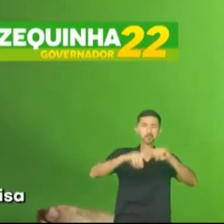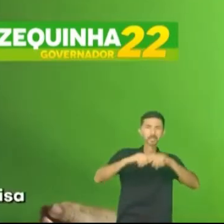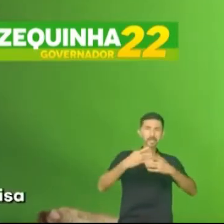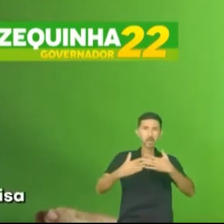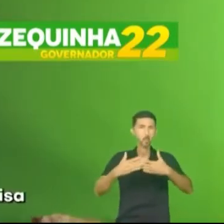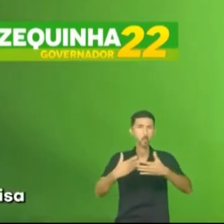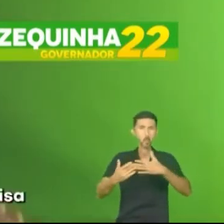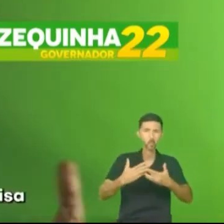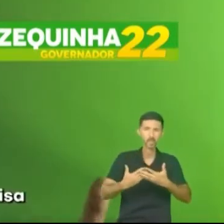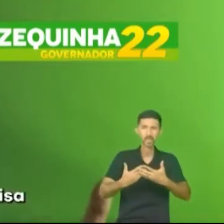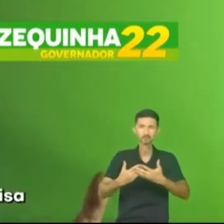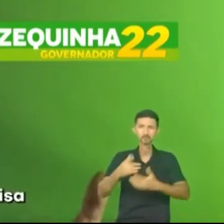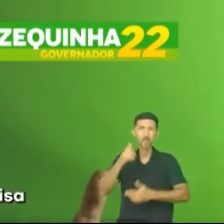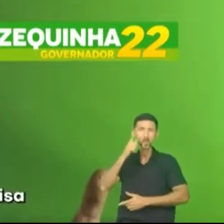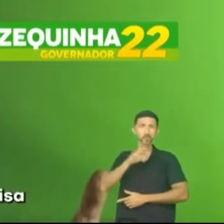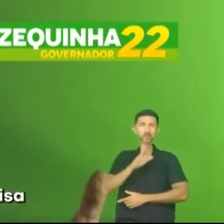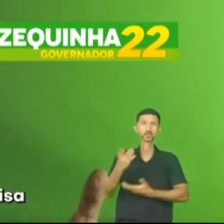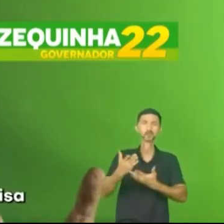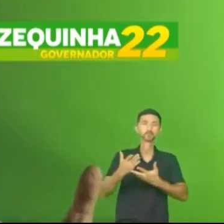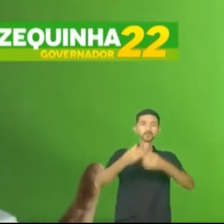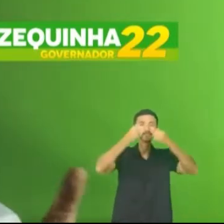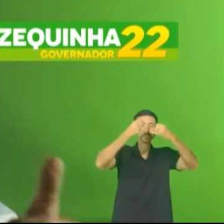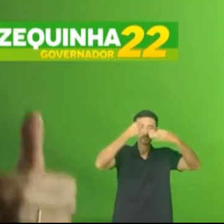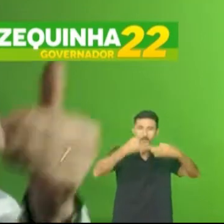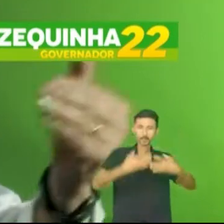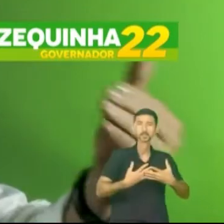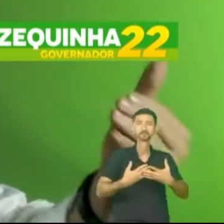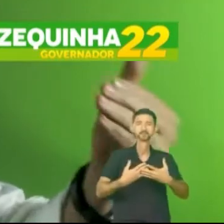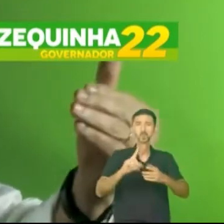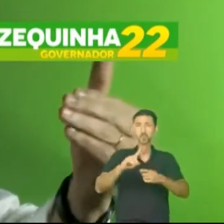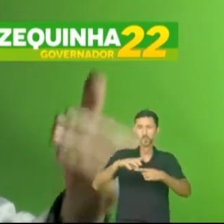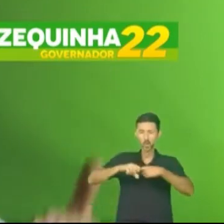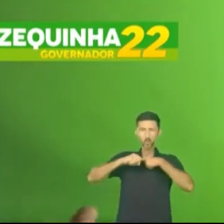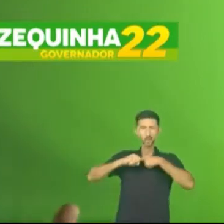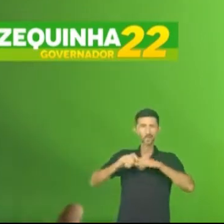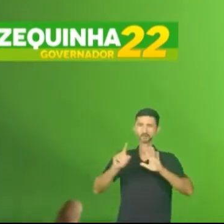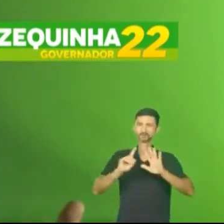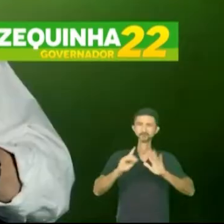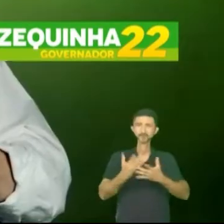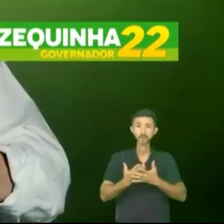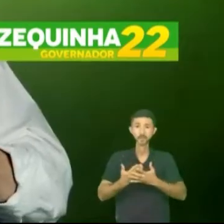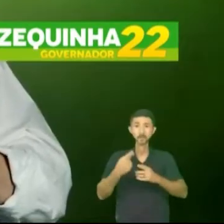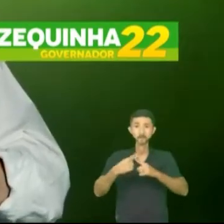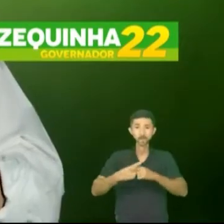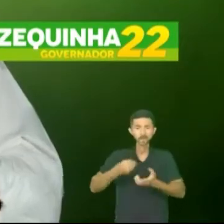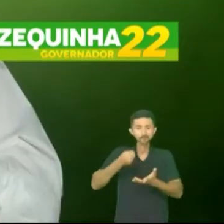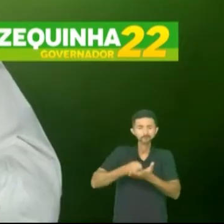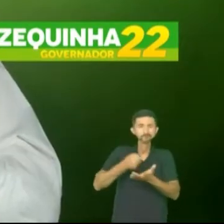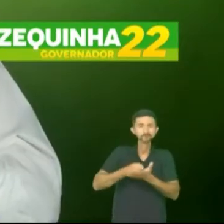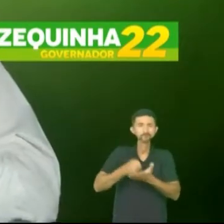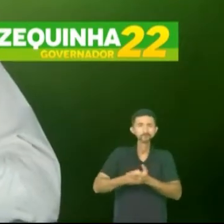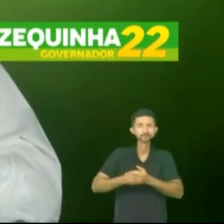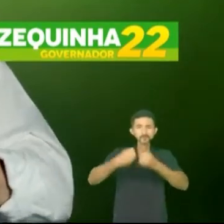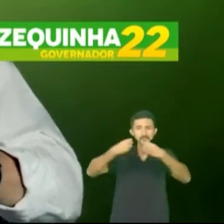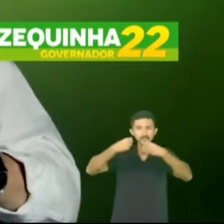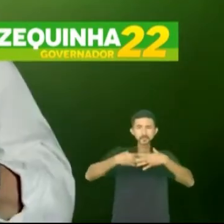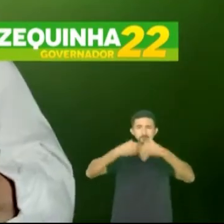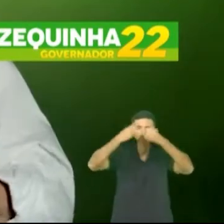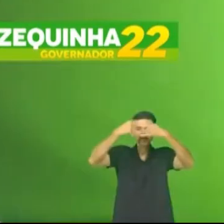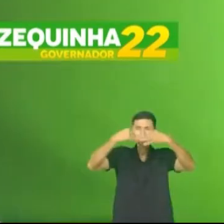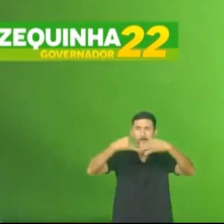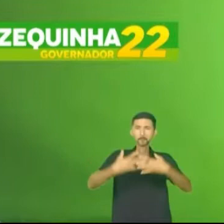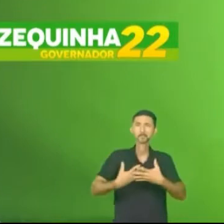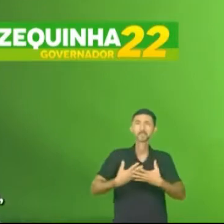Aparecer em casa com alguma coisa que tivesse ganho, tinha que explicar muito. Não é porque ele não confiasse, mas ele era muito